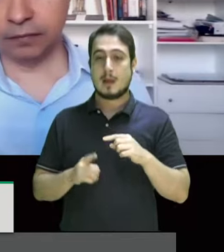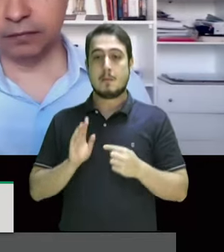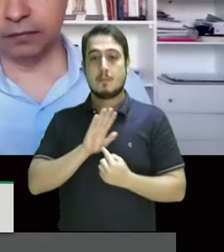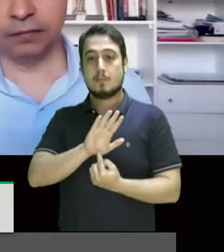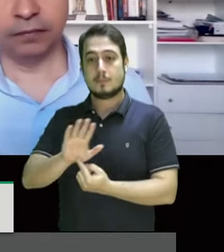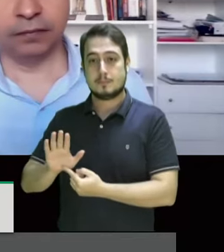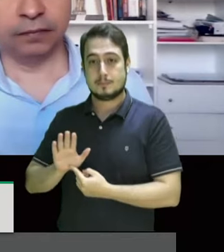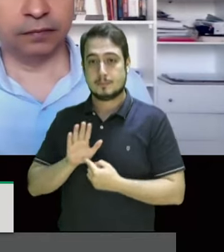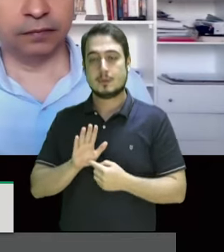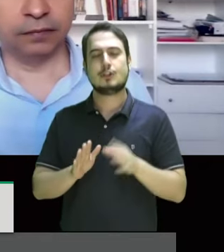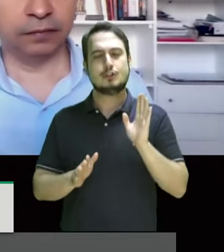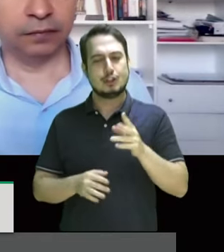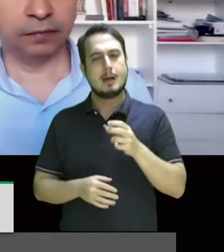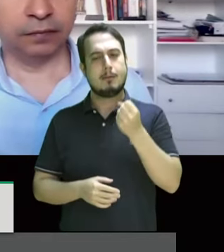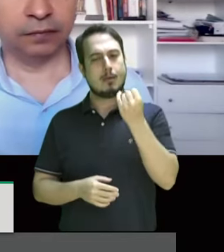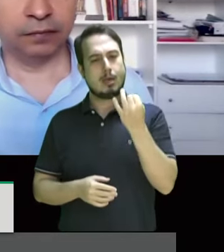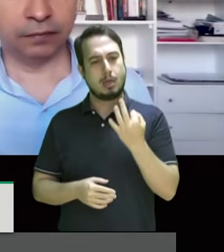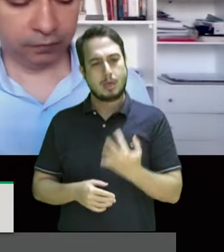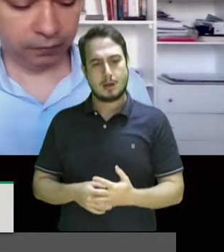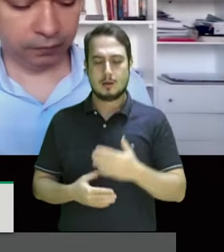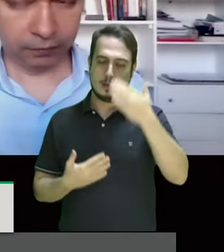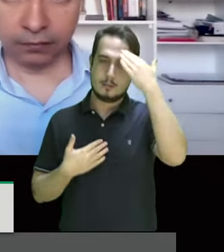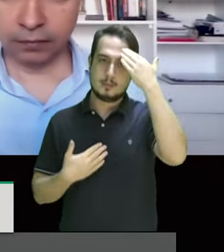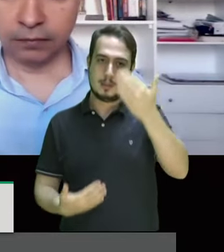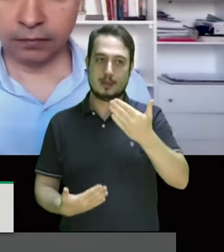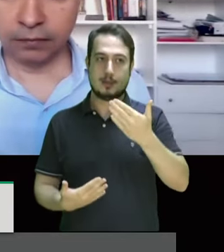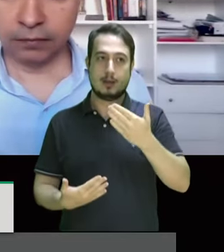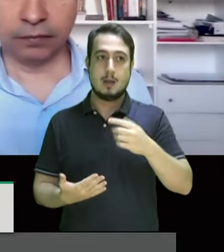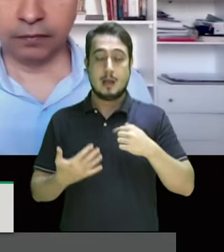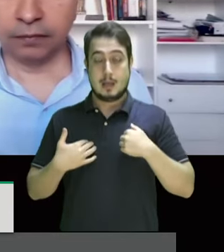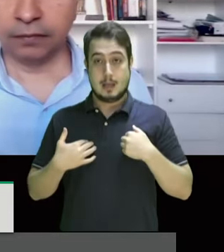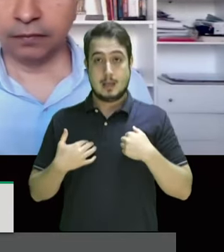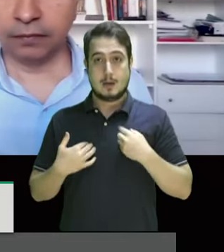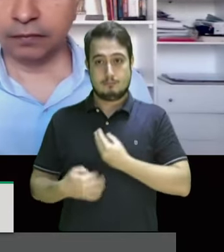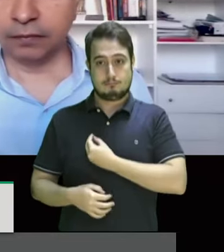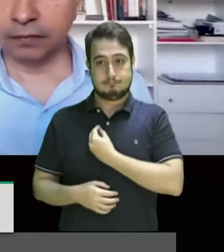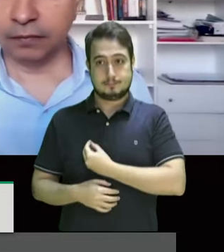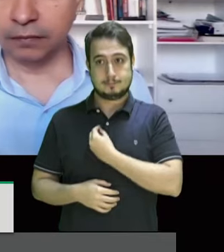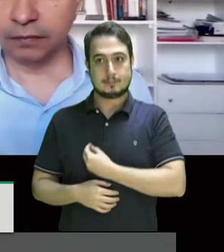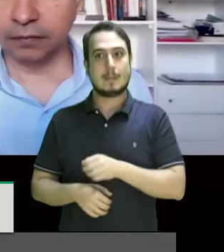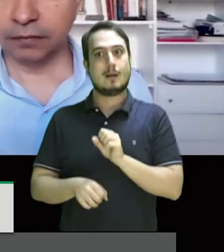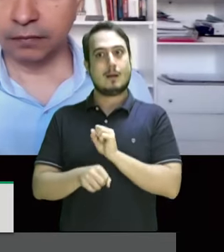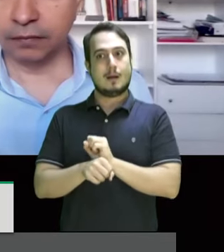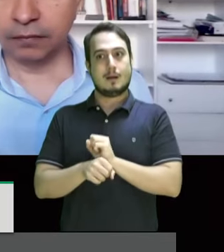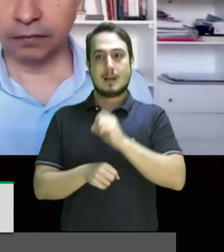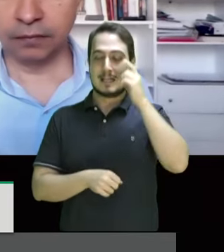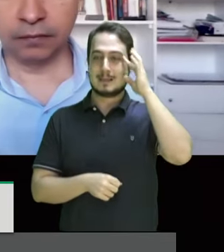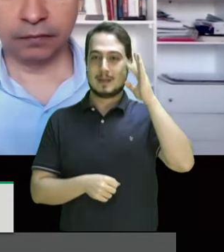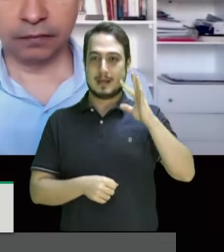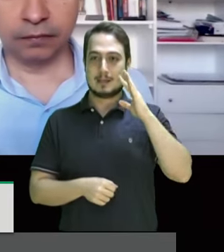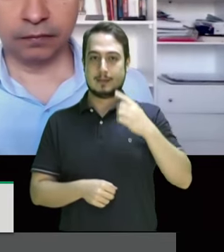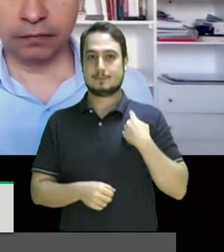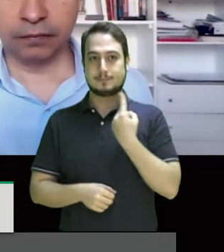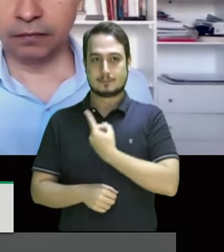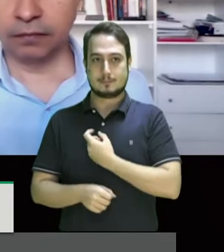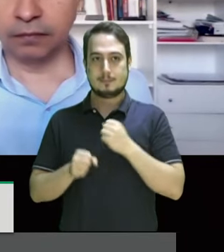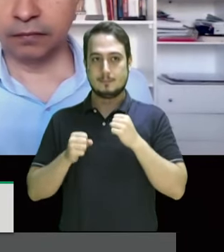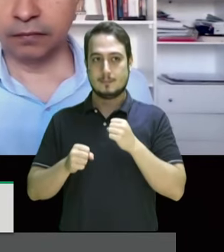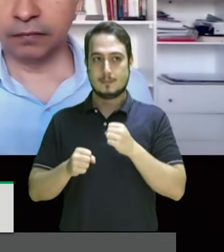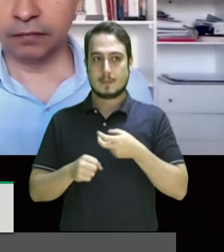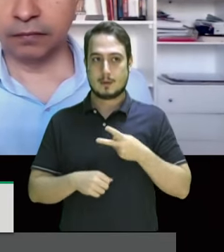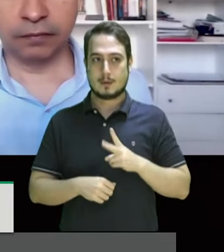estamos falando há muito tempo muito obrigada eu fico aqui na expectativa da gente poder continuar